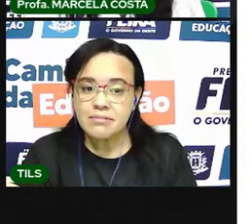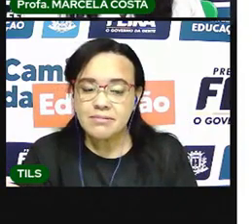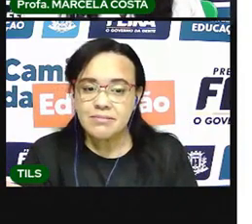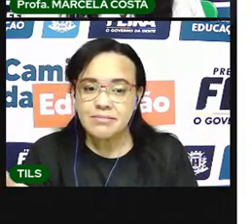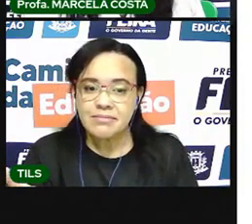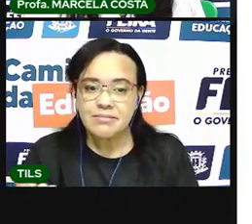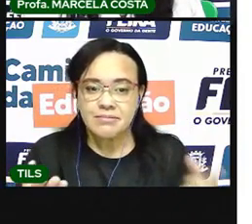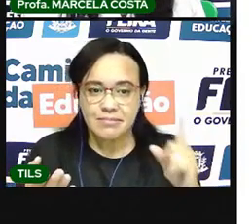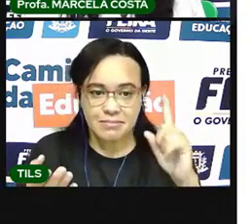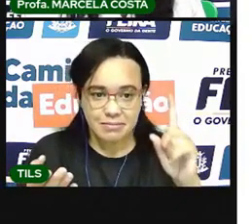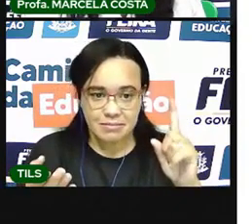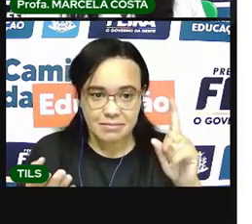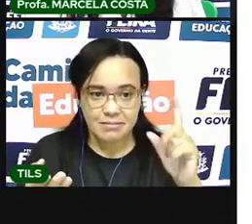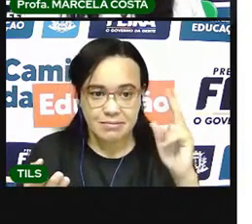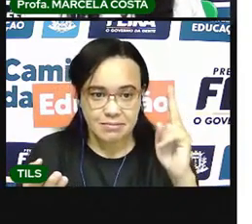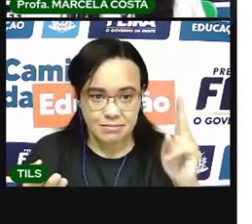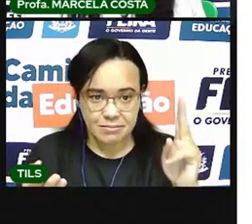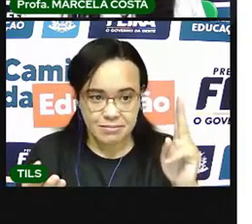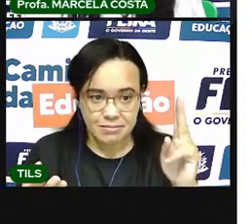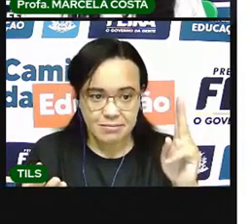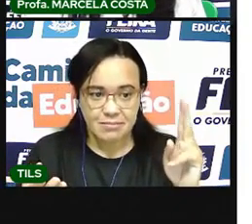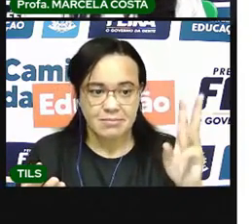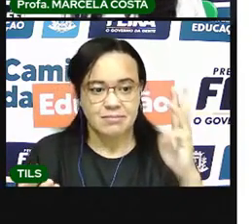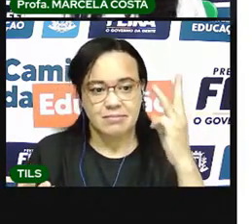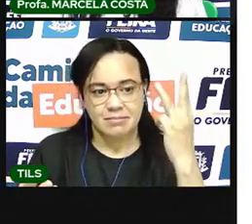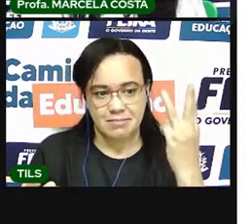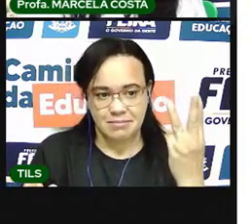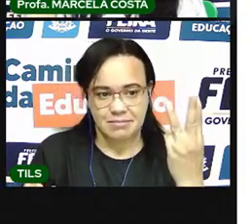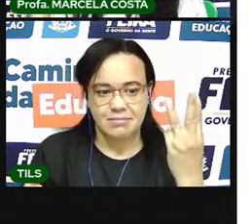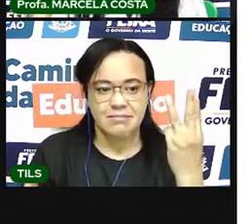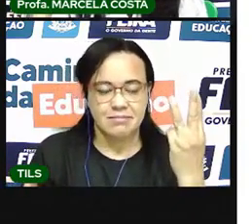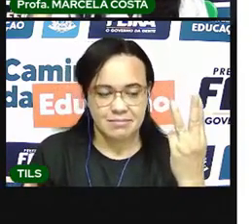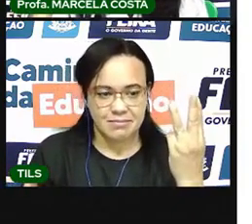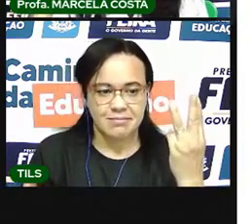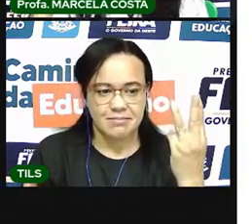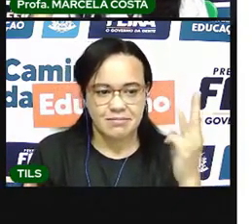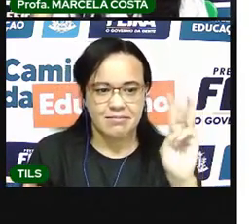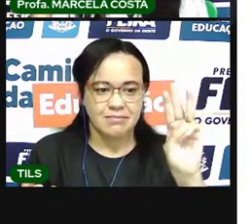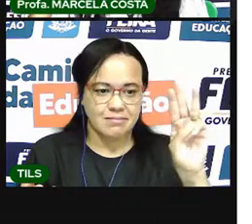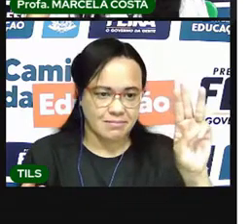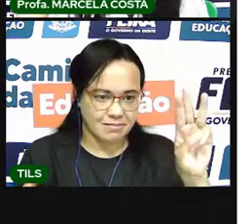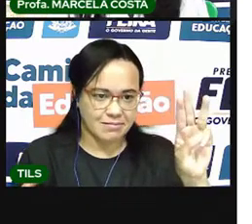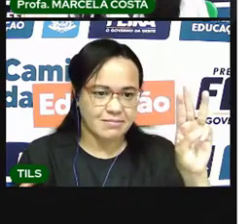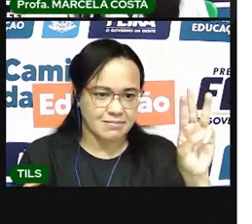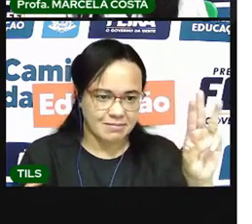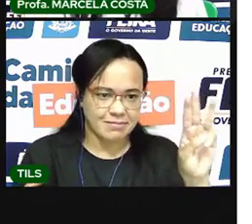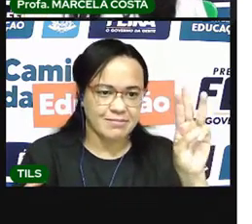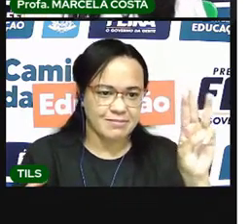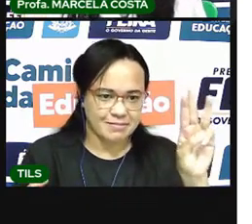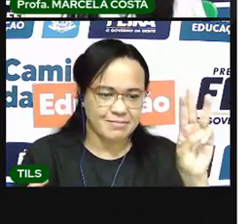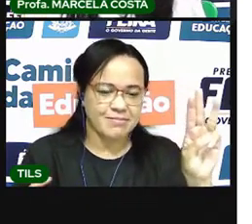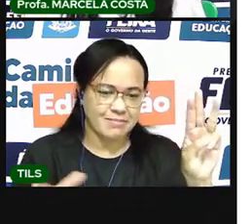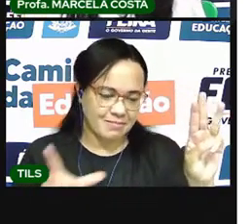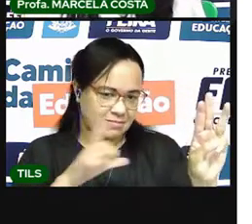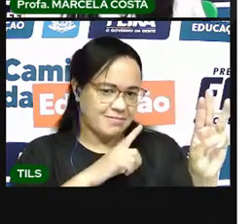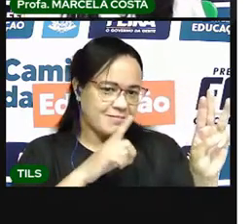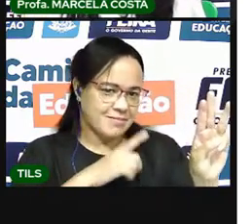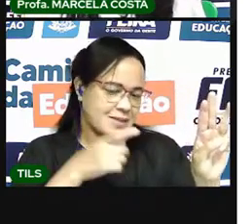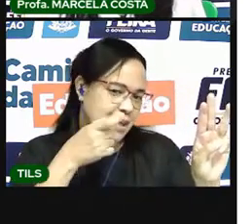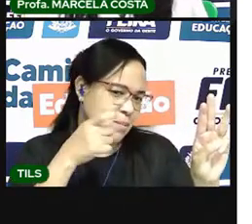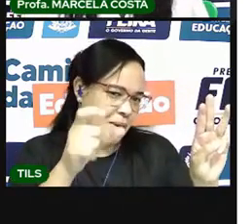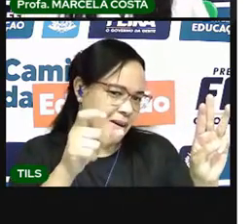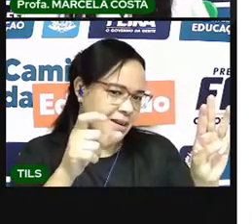Uma, duas, três. Três, letras tem a palavra oca.